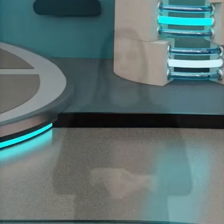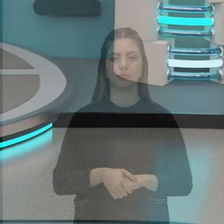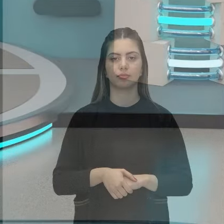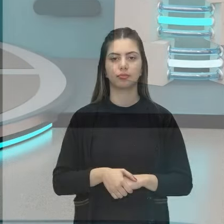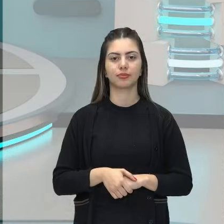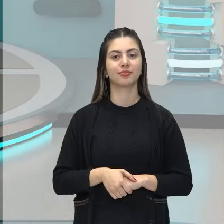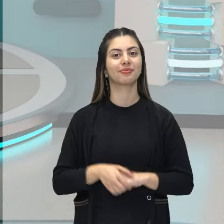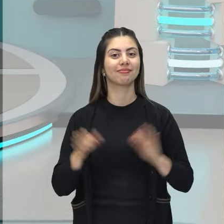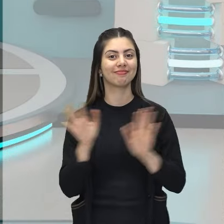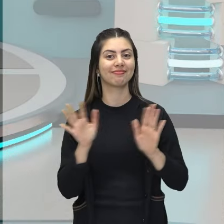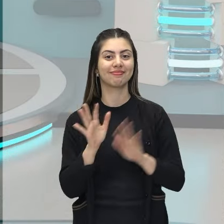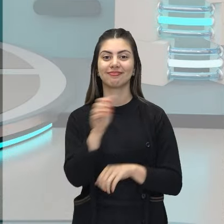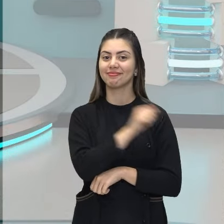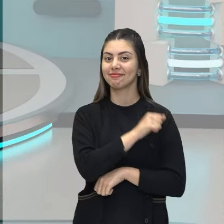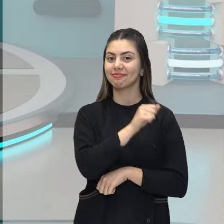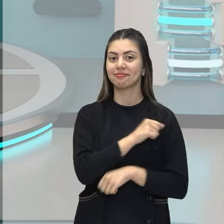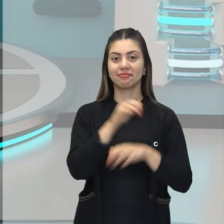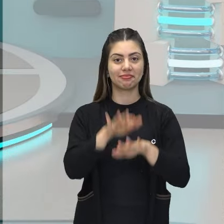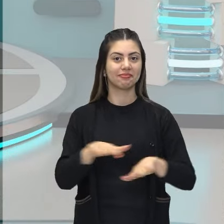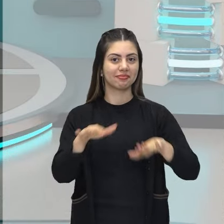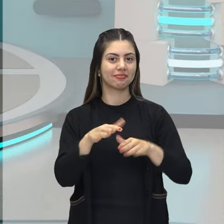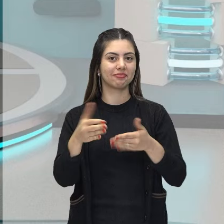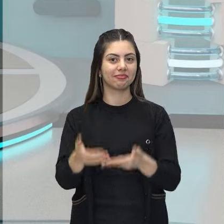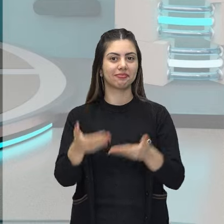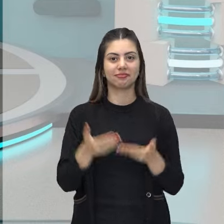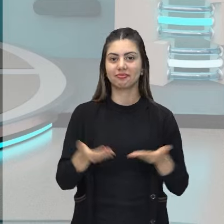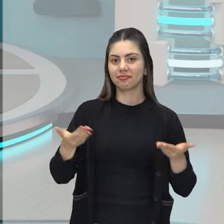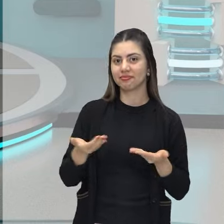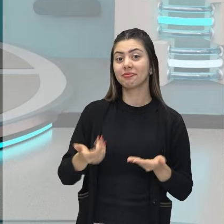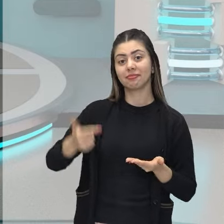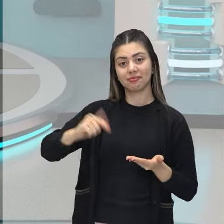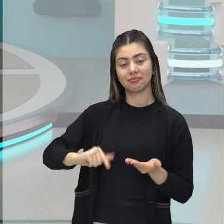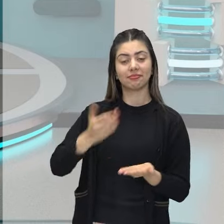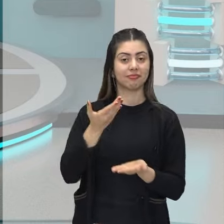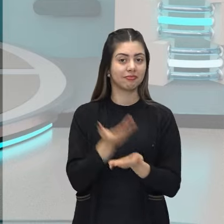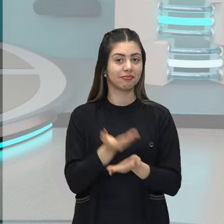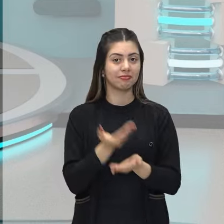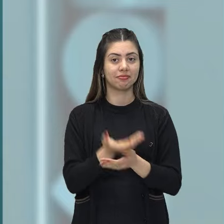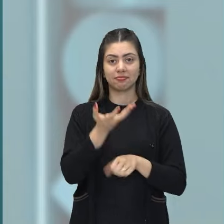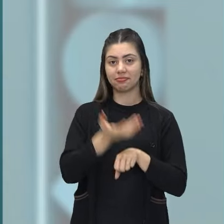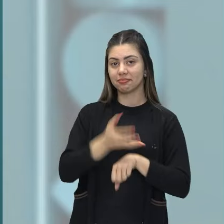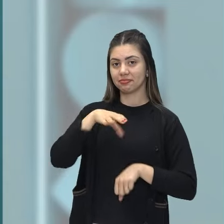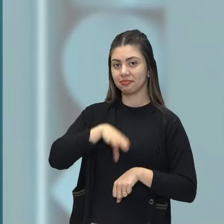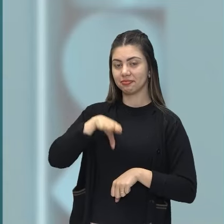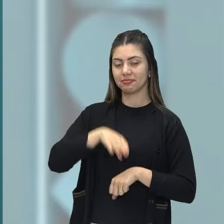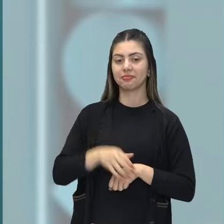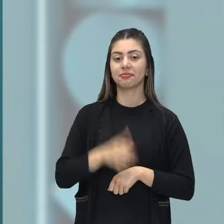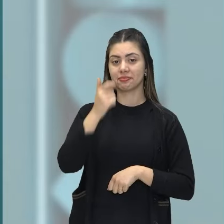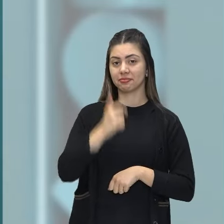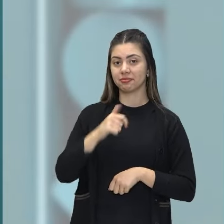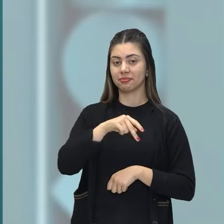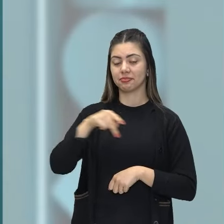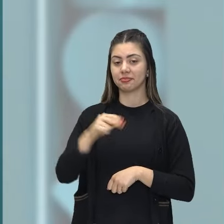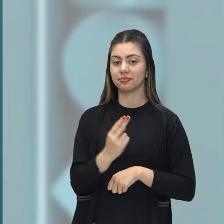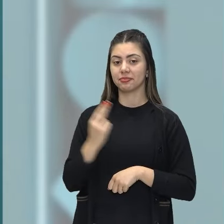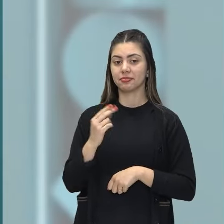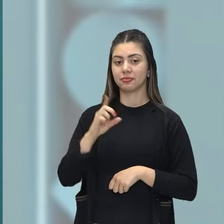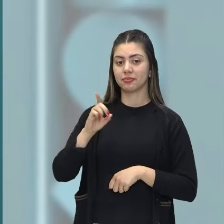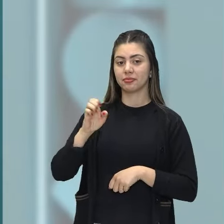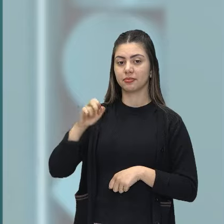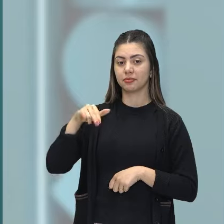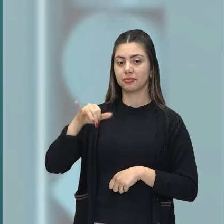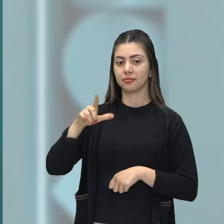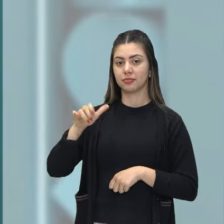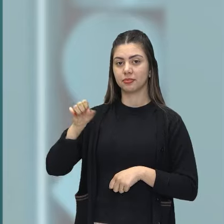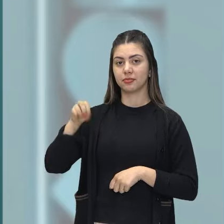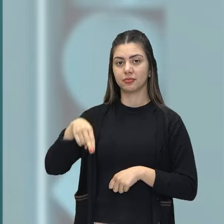Olá, turmas! turmas! Bem-vindos a mais uma aula de Língua Portuguesa. Eu sou o professor Denilson e vou acompanhar